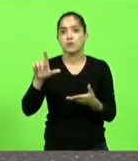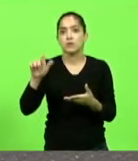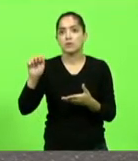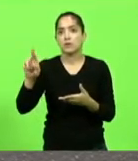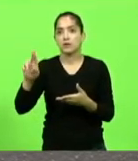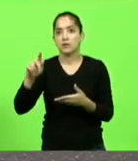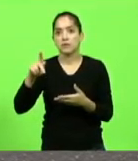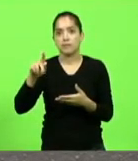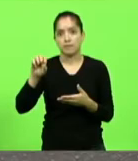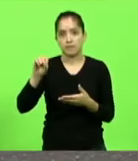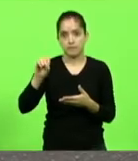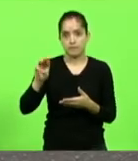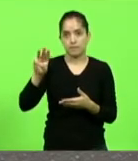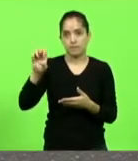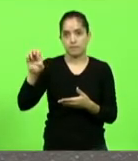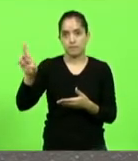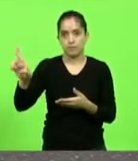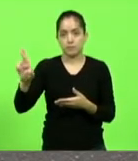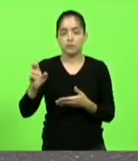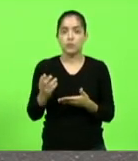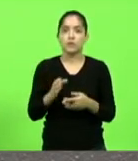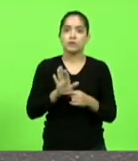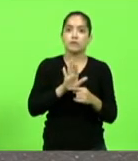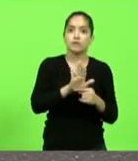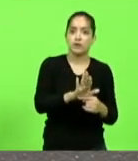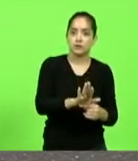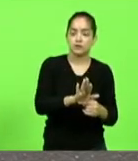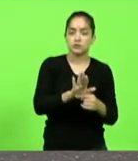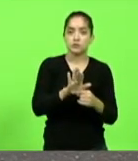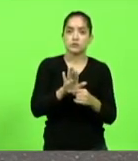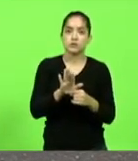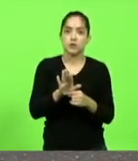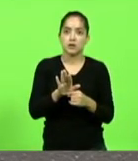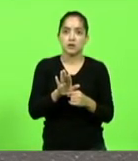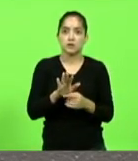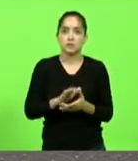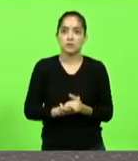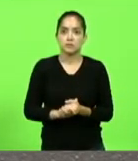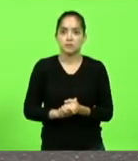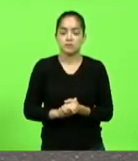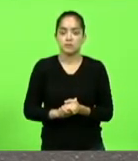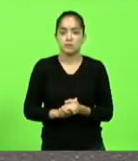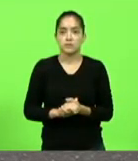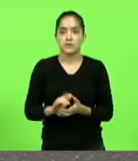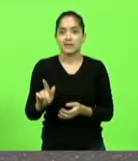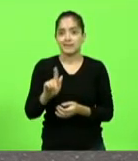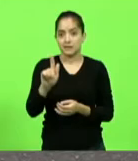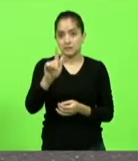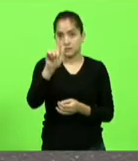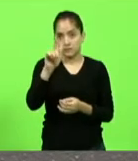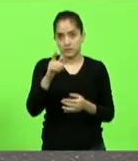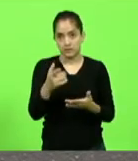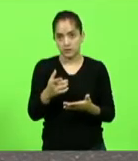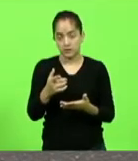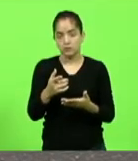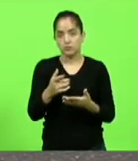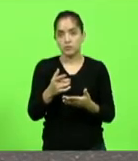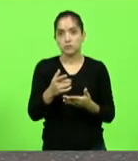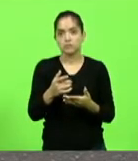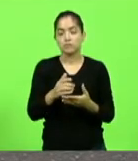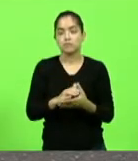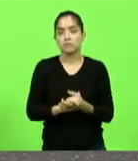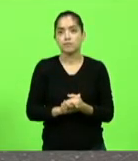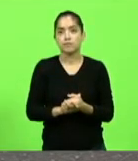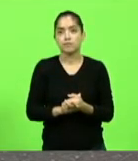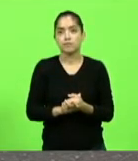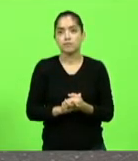a regasificadora de gás que